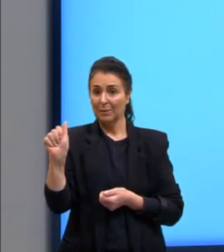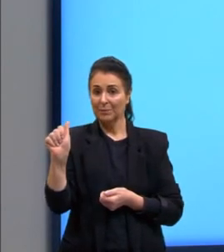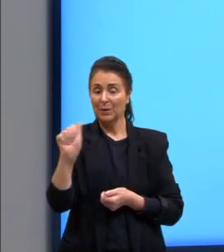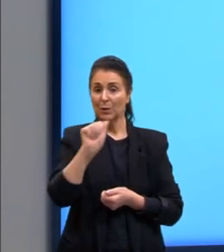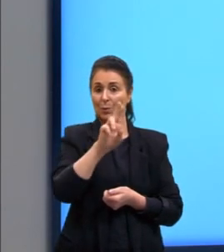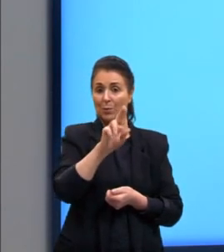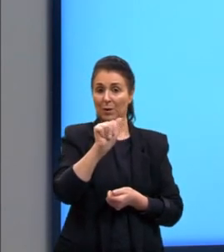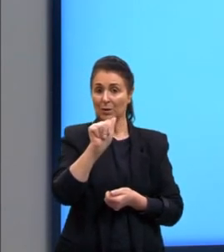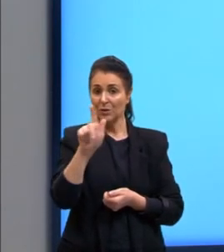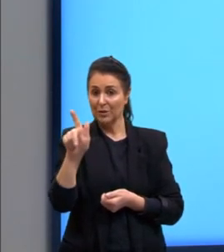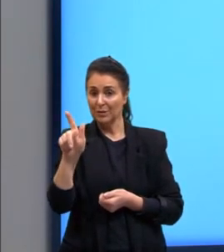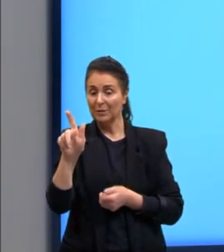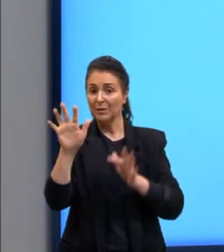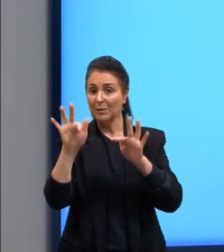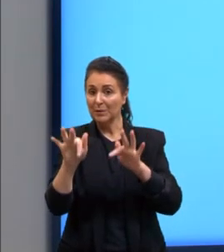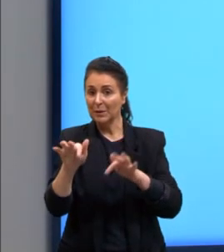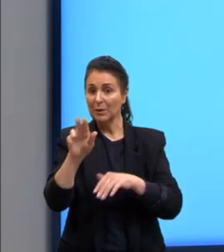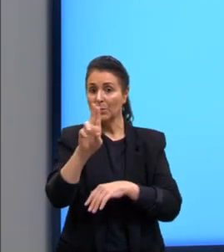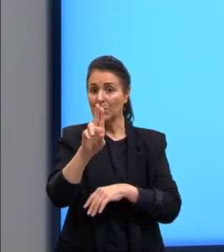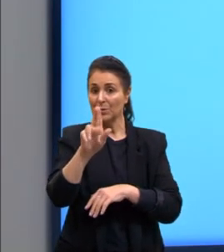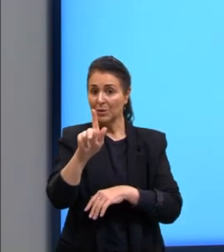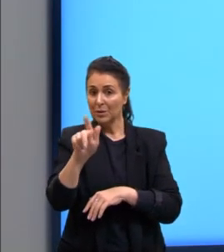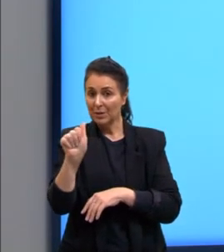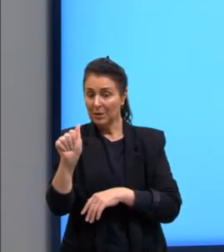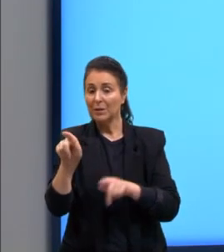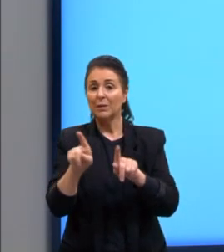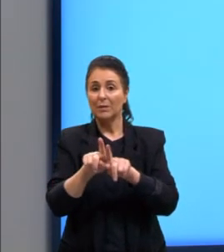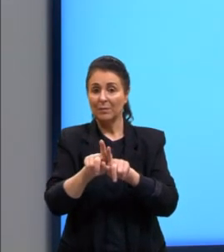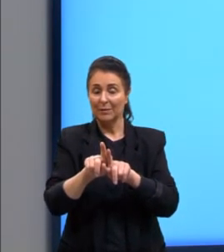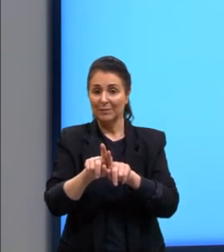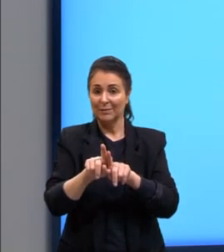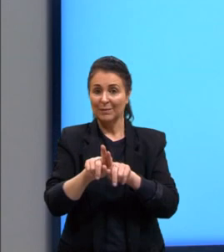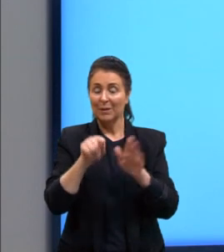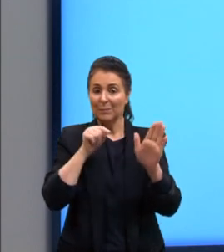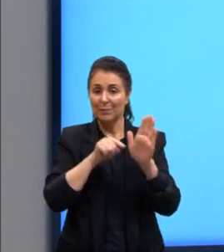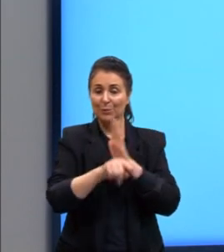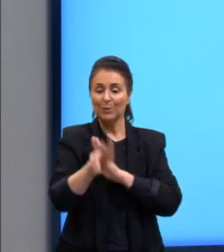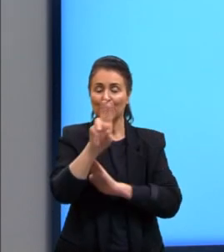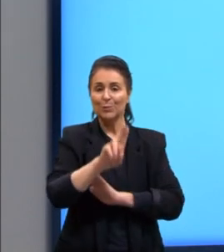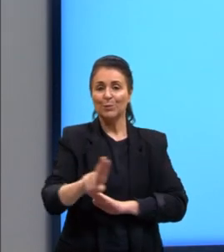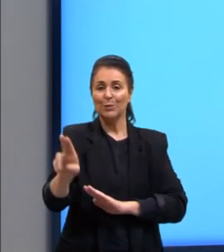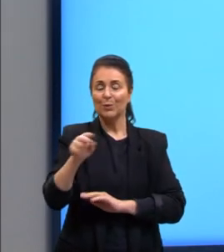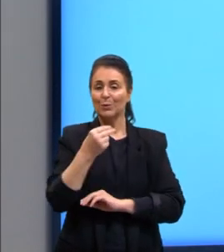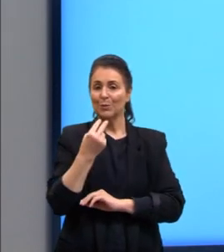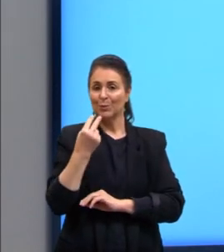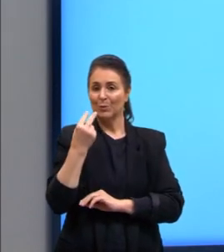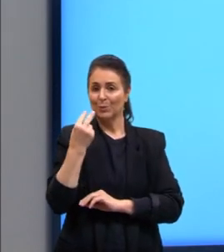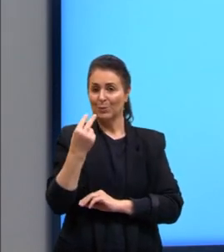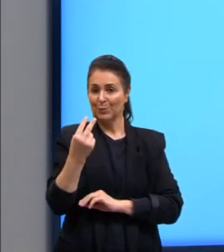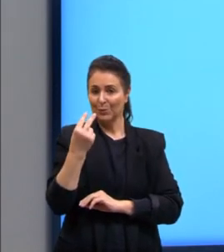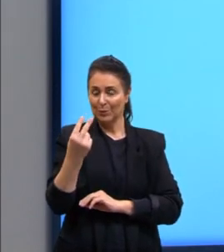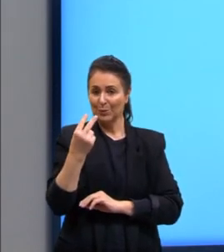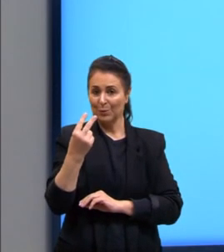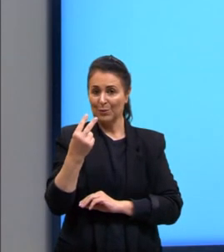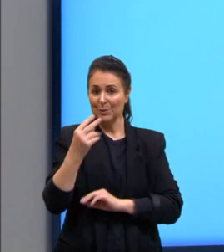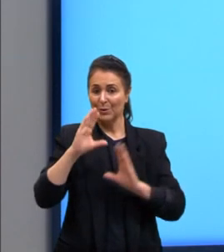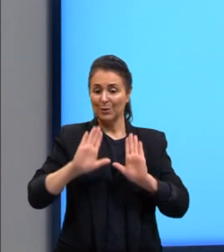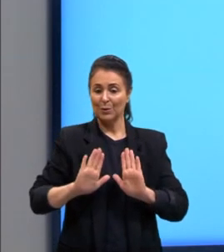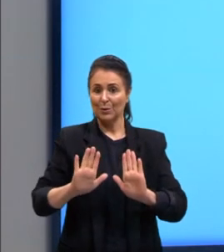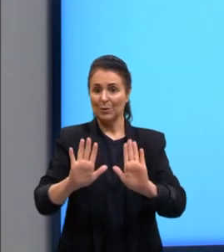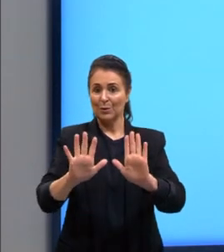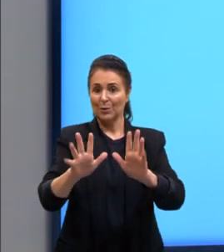termina, e o GA também termina. Então, a questão usou dois desses códons,